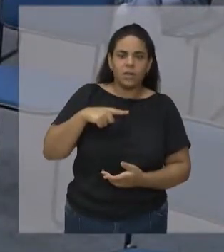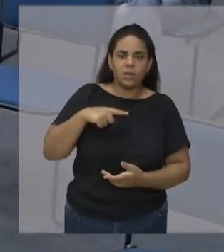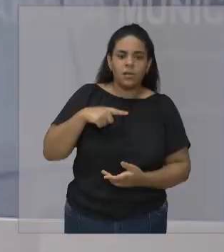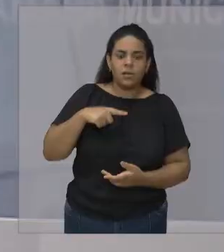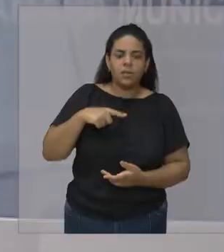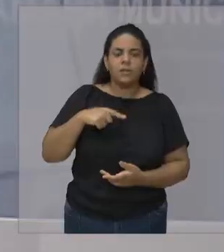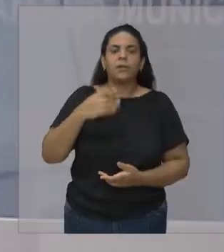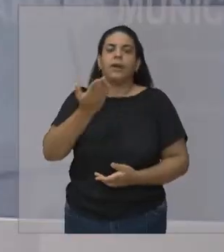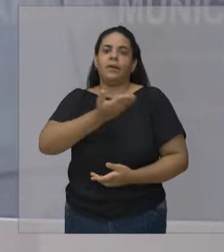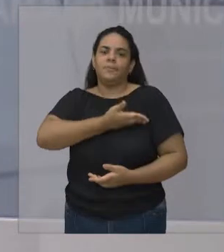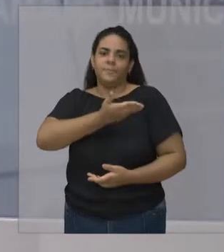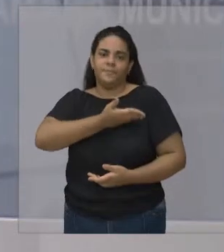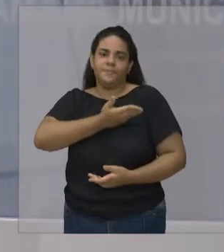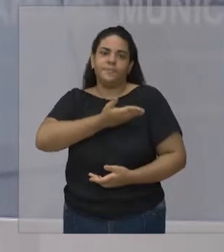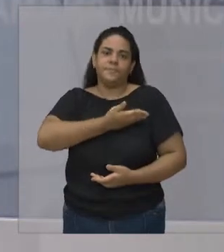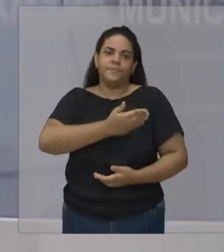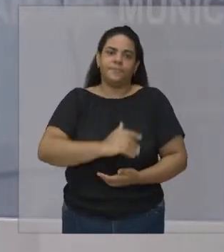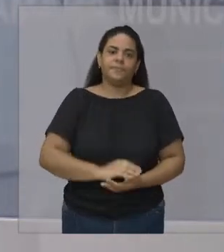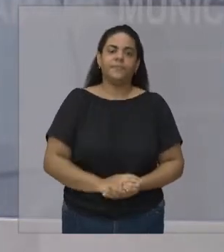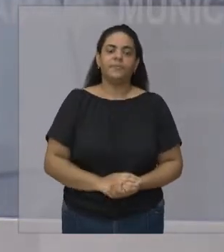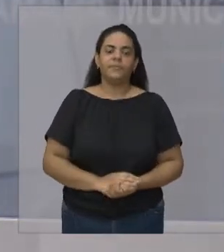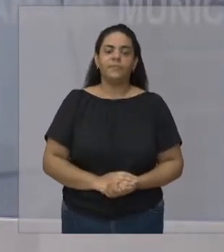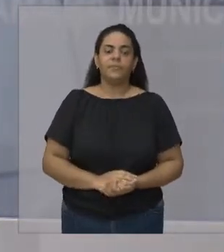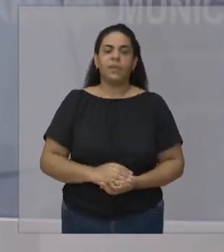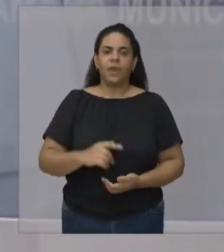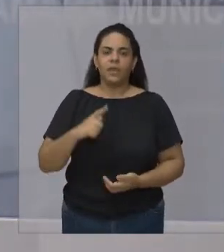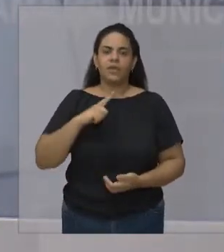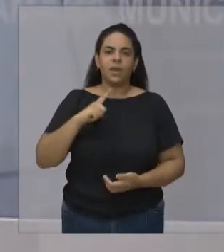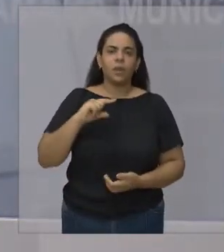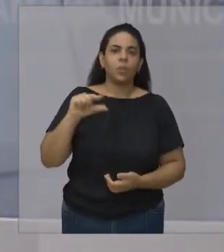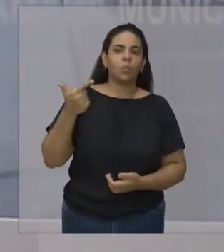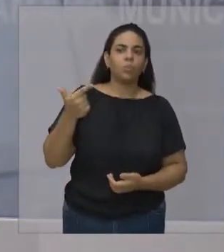Amizade Amizade Amizade bom Temos mais?